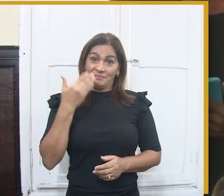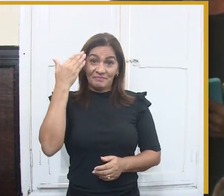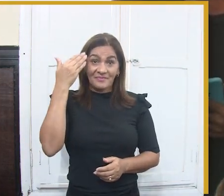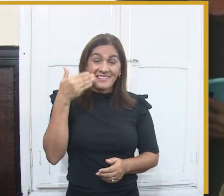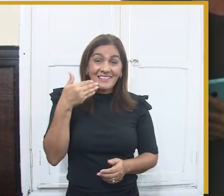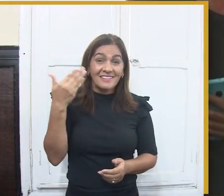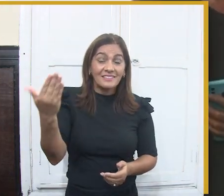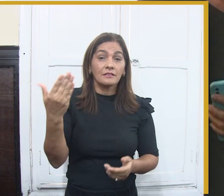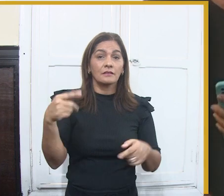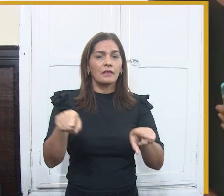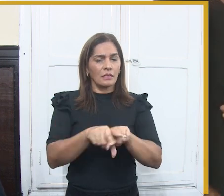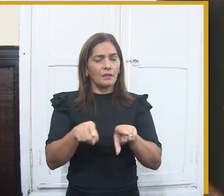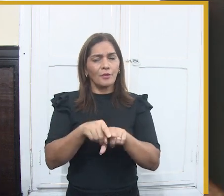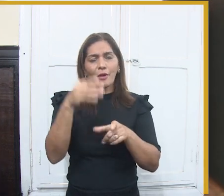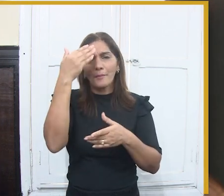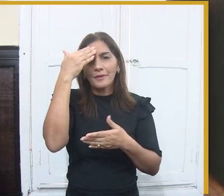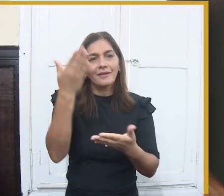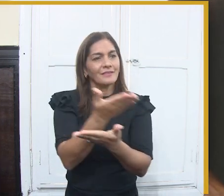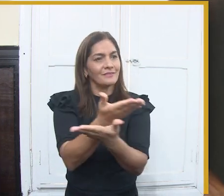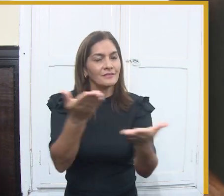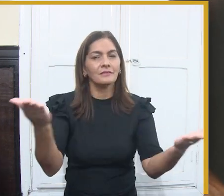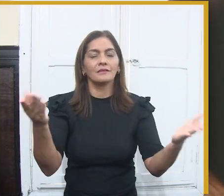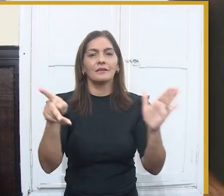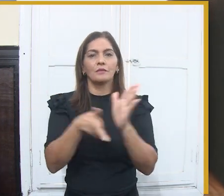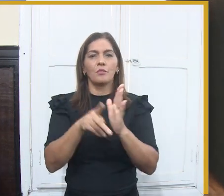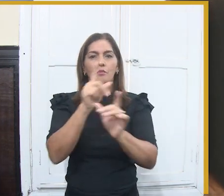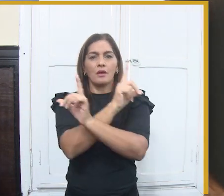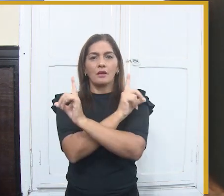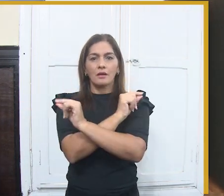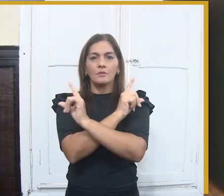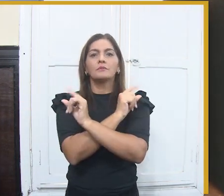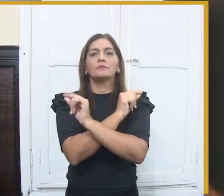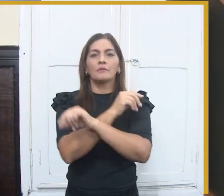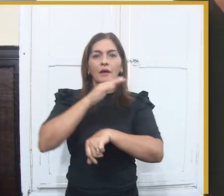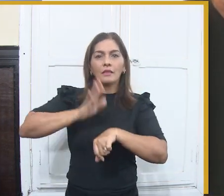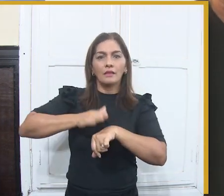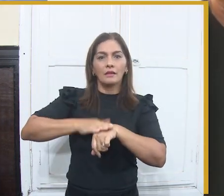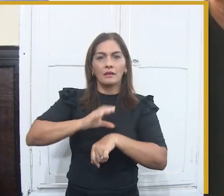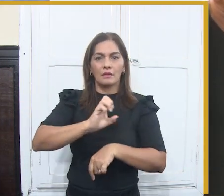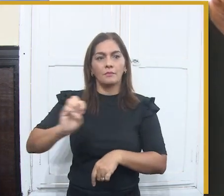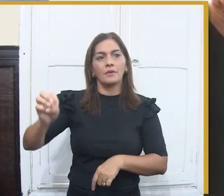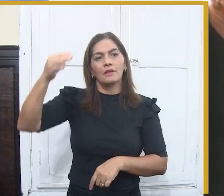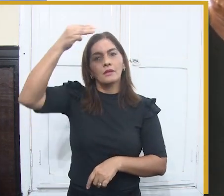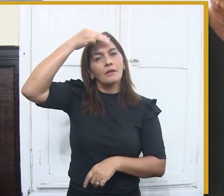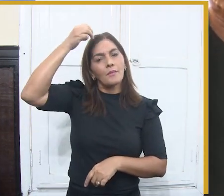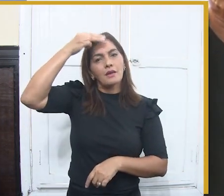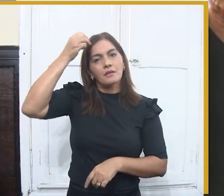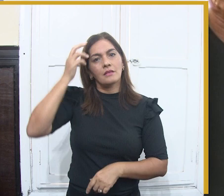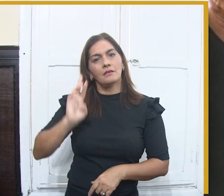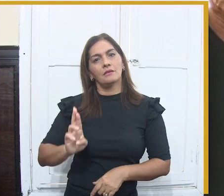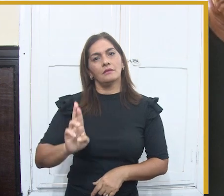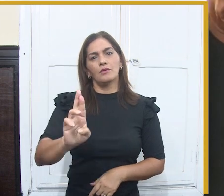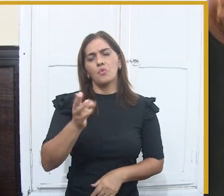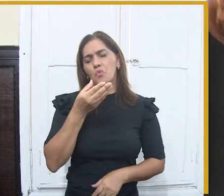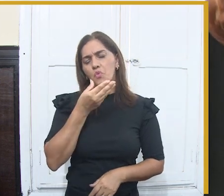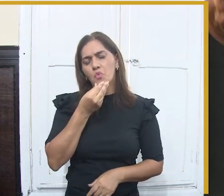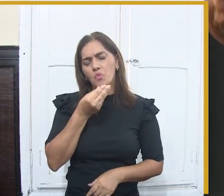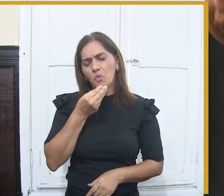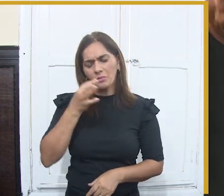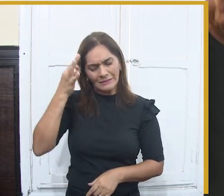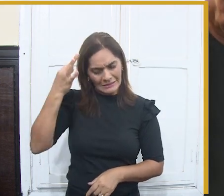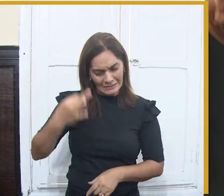fosse cada um de vocês que faz com que Campina Grande seja o que ela é, a terra do maior assombrão do mundo. E,